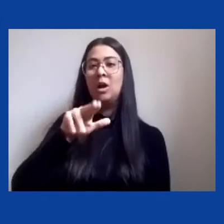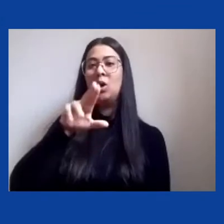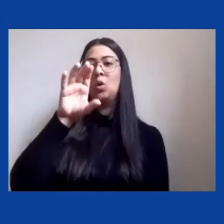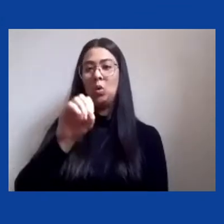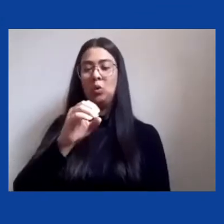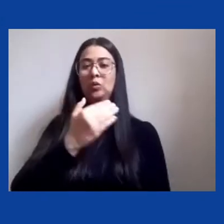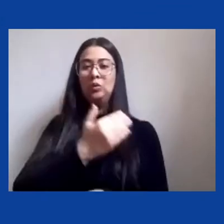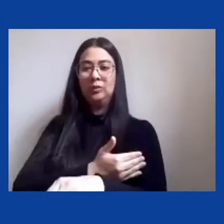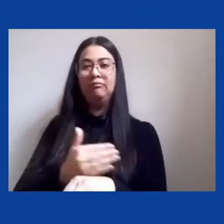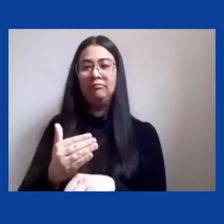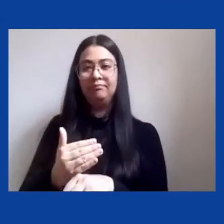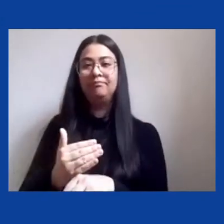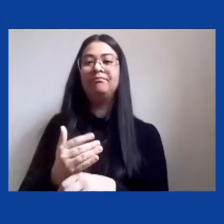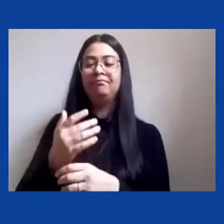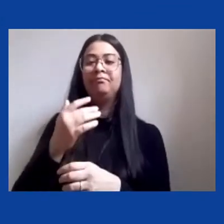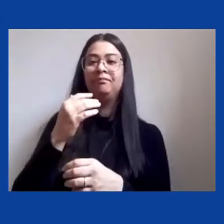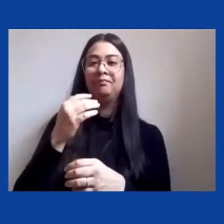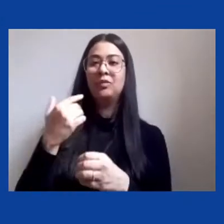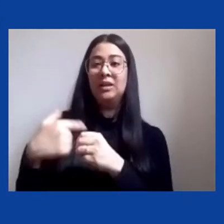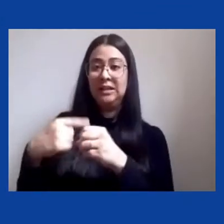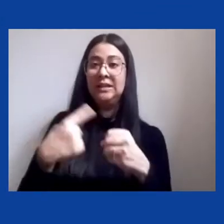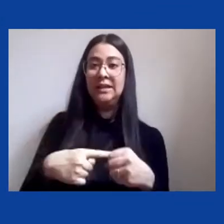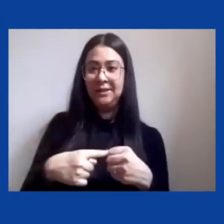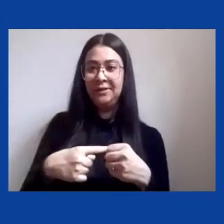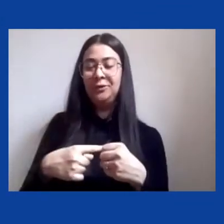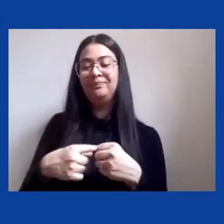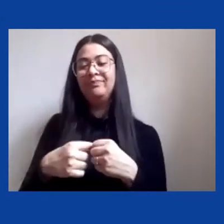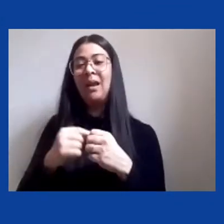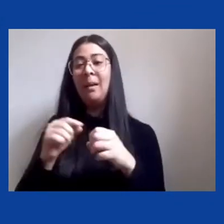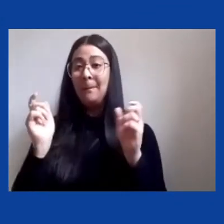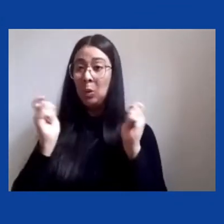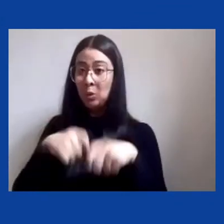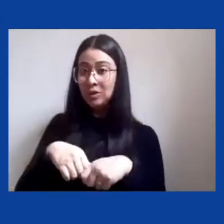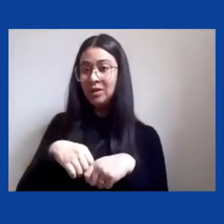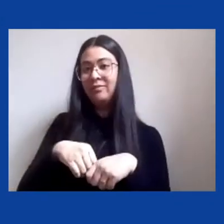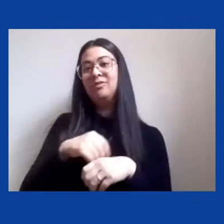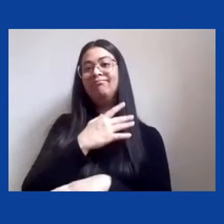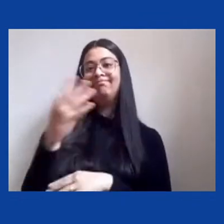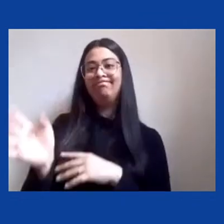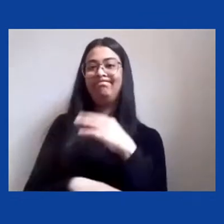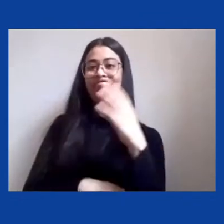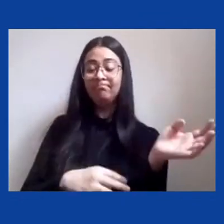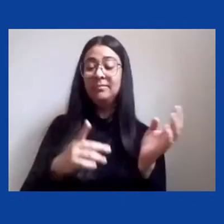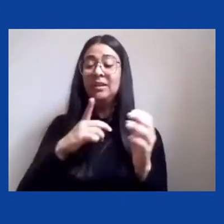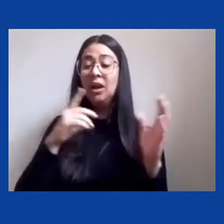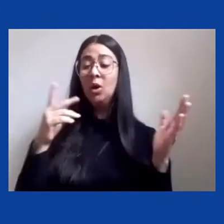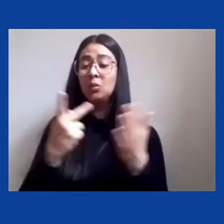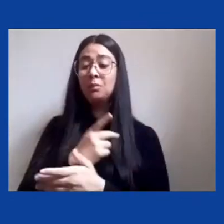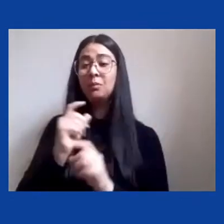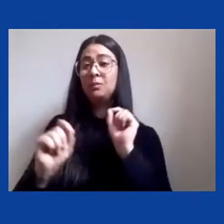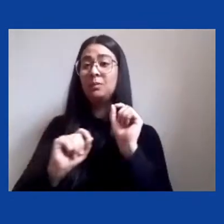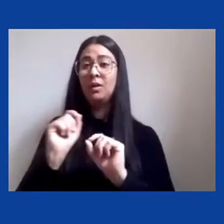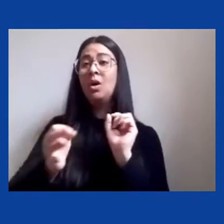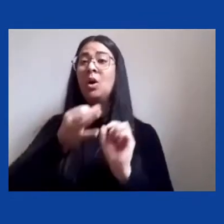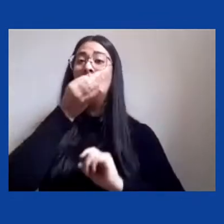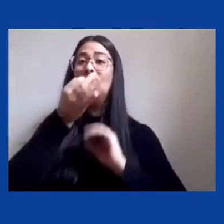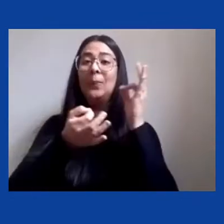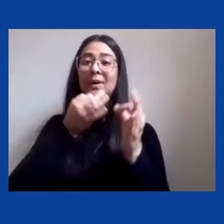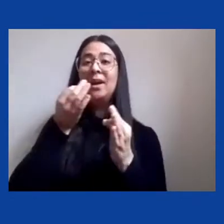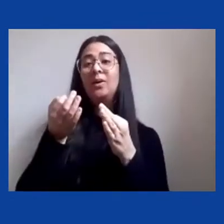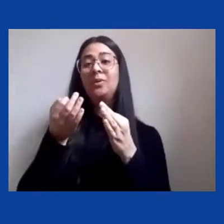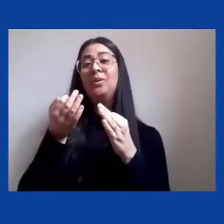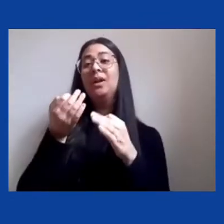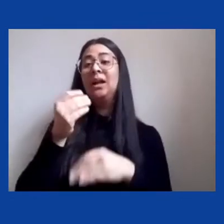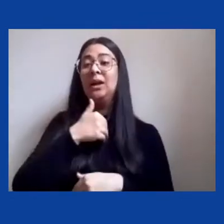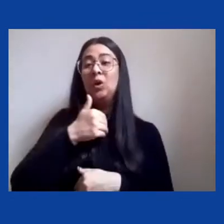e Grandes Projetos. isso tem se feito por meio de um conjunto de posicionamentos públicos e medidas. Eu vou pular